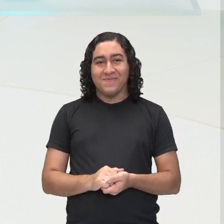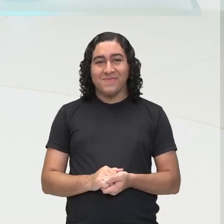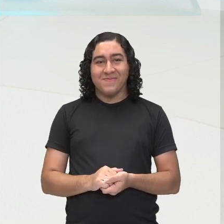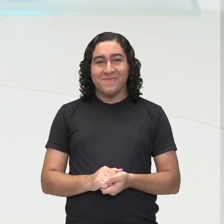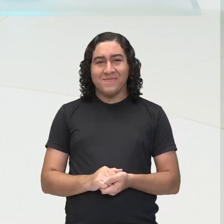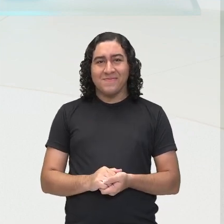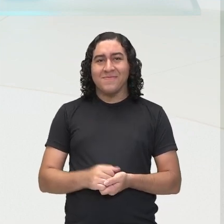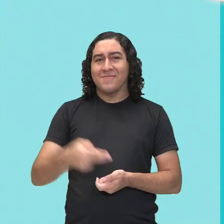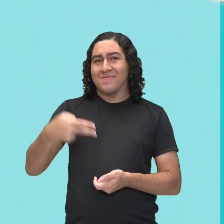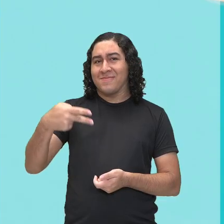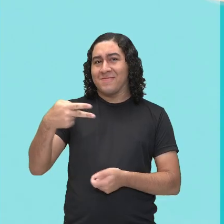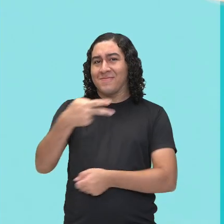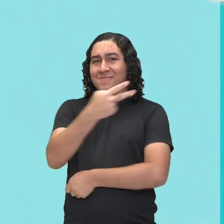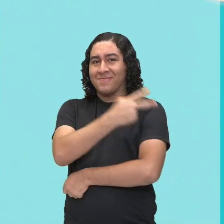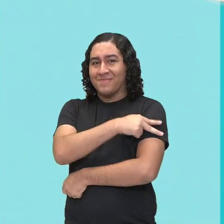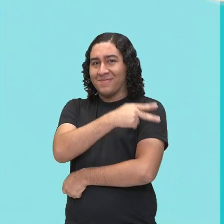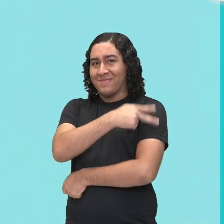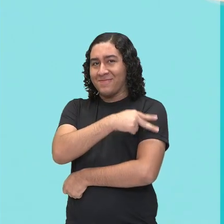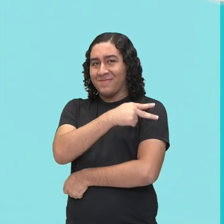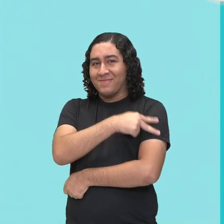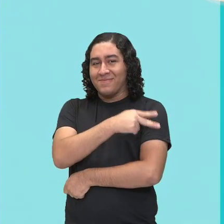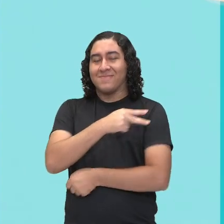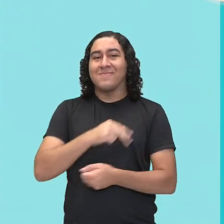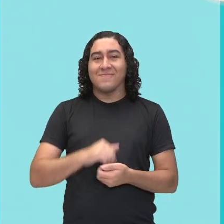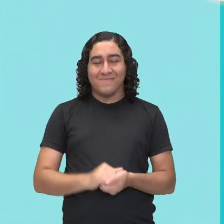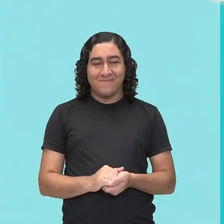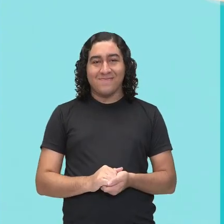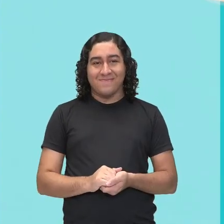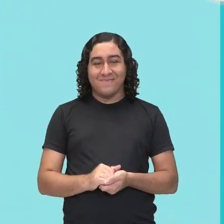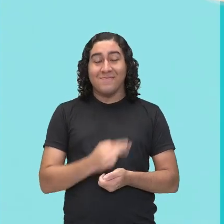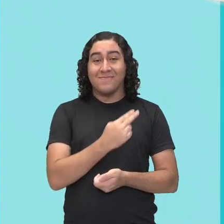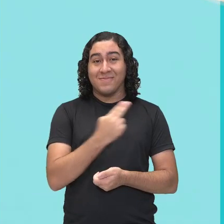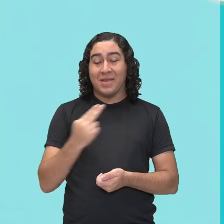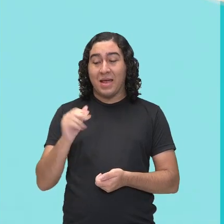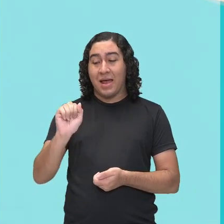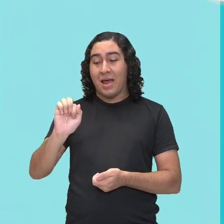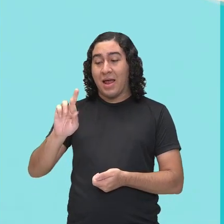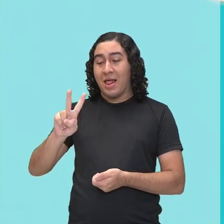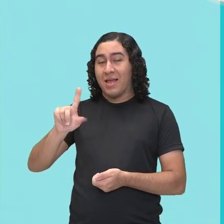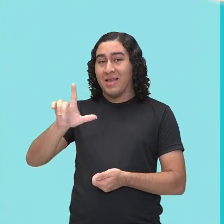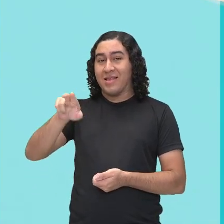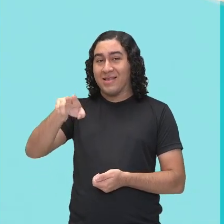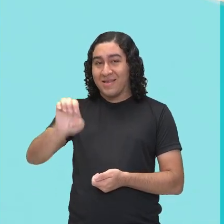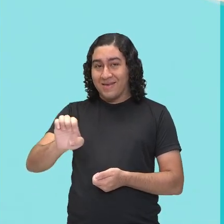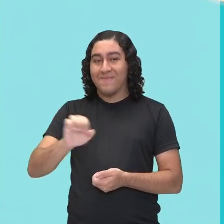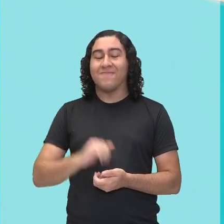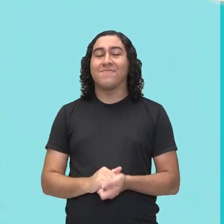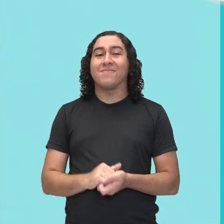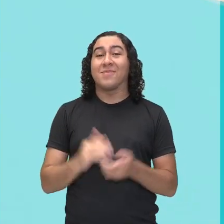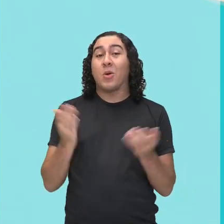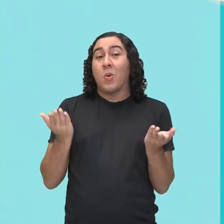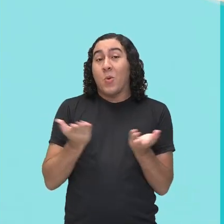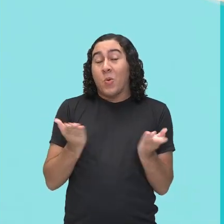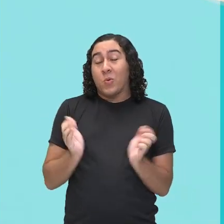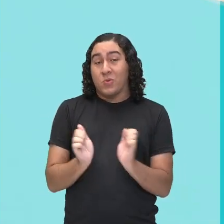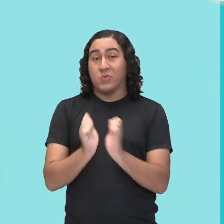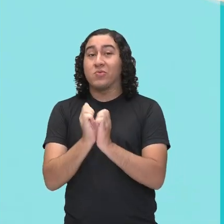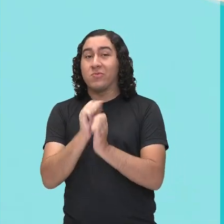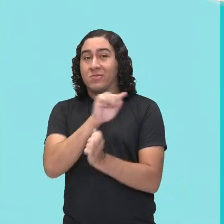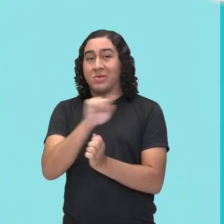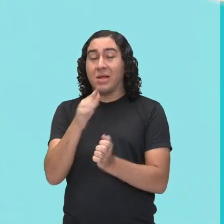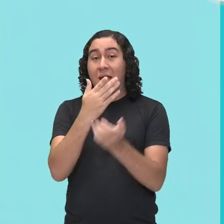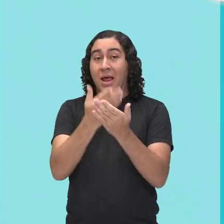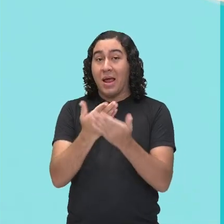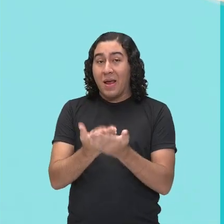Ensino Médio. Eu sou a professora Arlene Azulay e vou estar aqui para acompanhá-los nesta